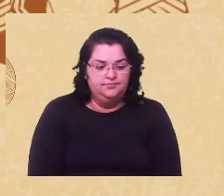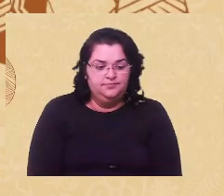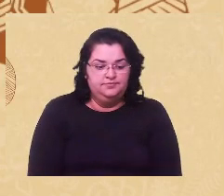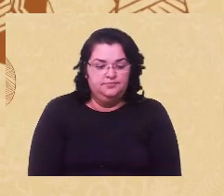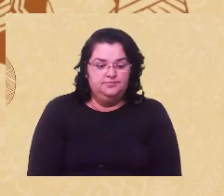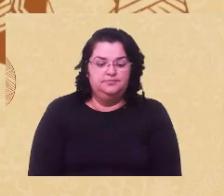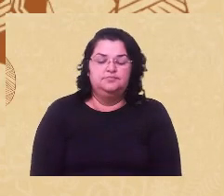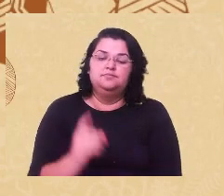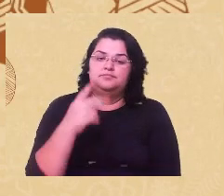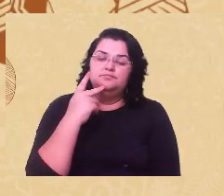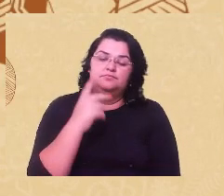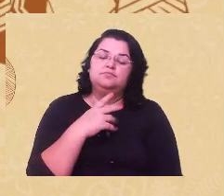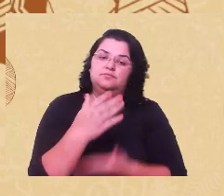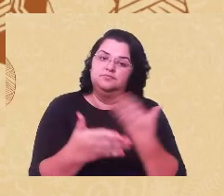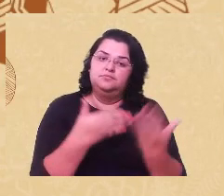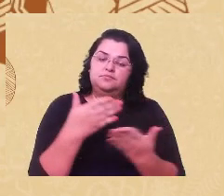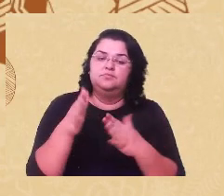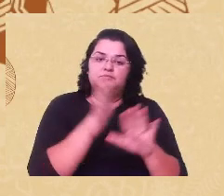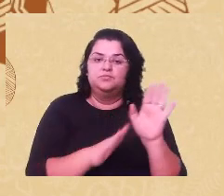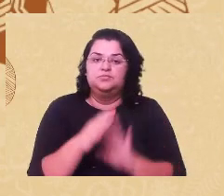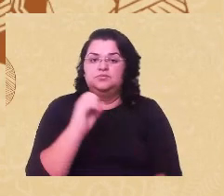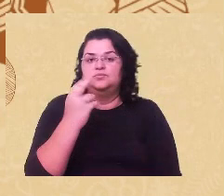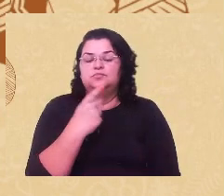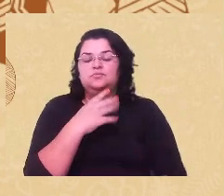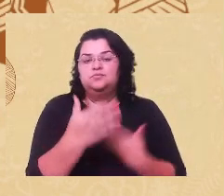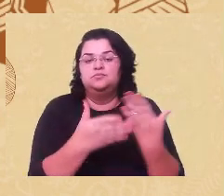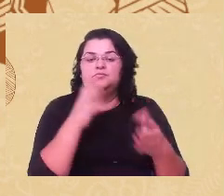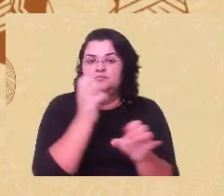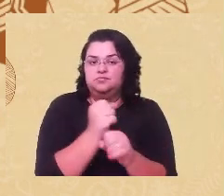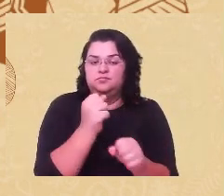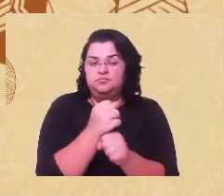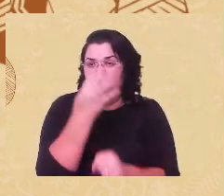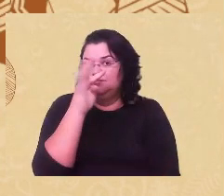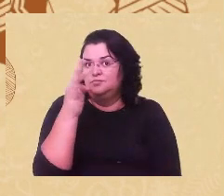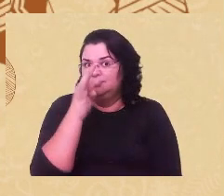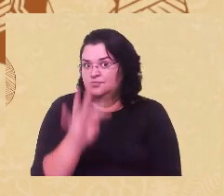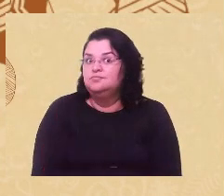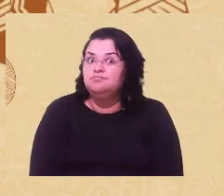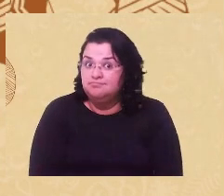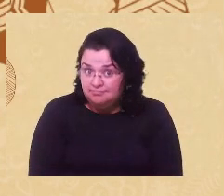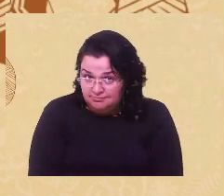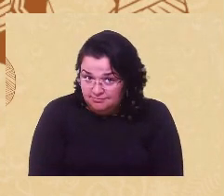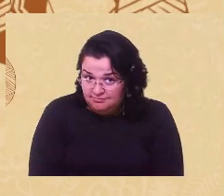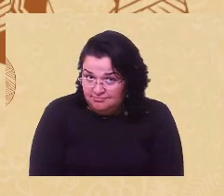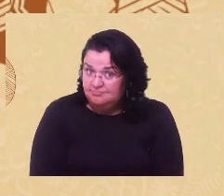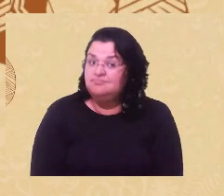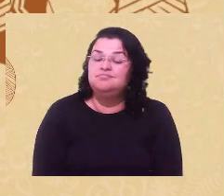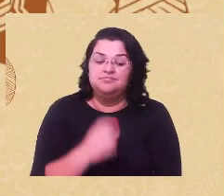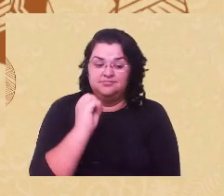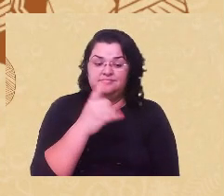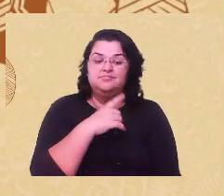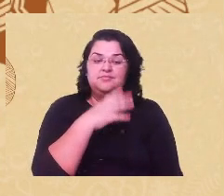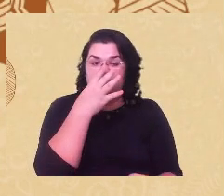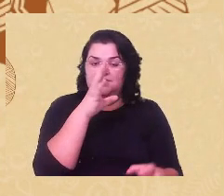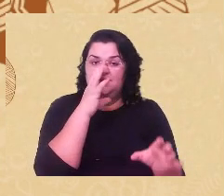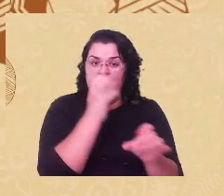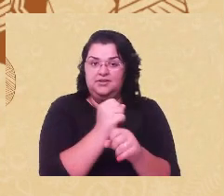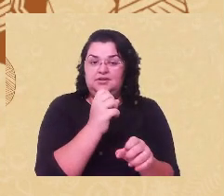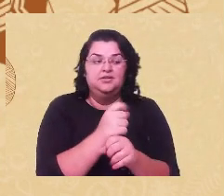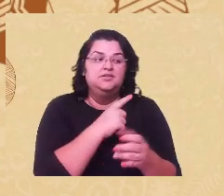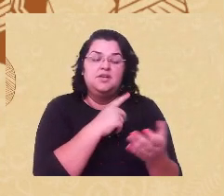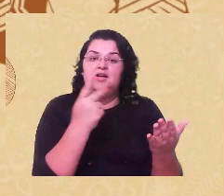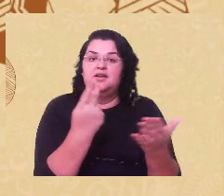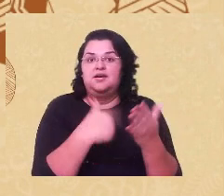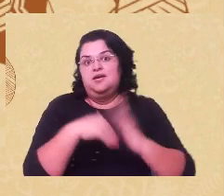promotora de cuidado ou nosso papel é promotora de dados acusatórios? Se é promotora de dados acusatórios, estamos no serviço errado, né?